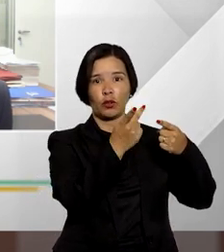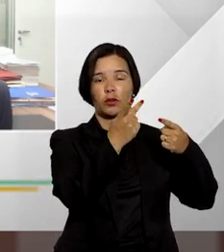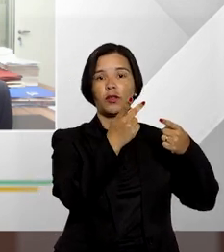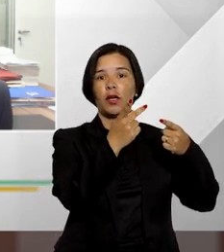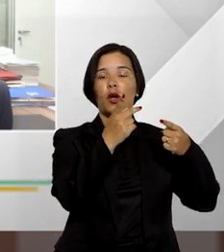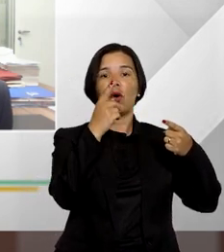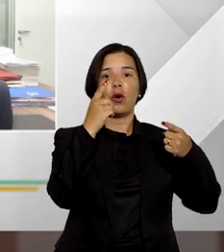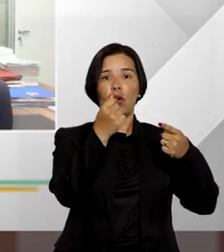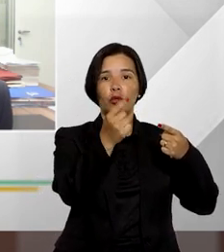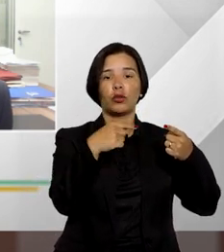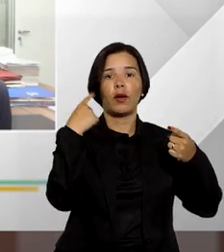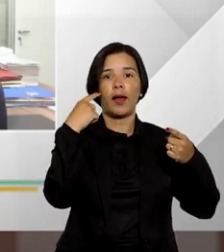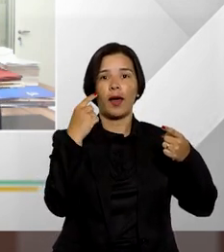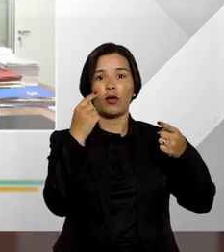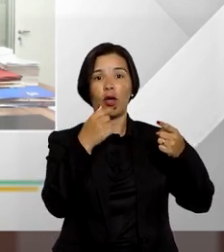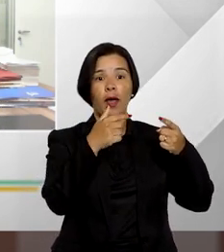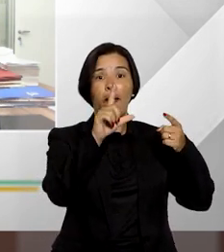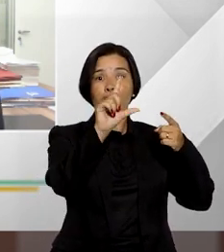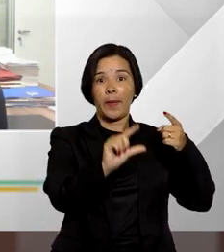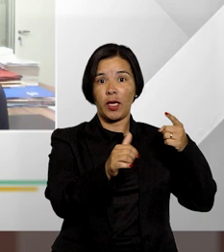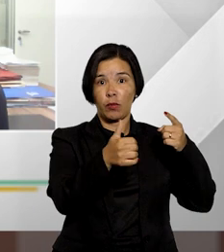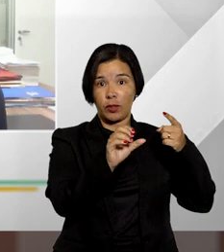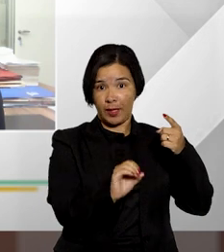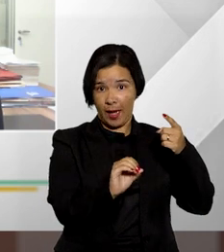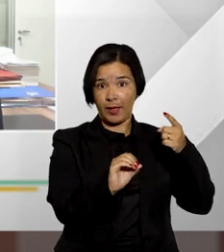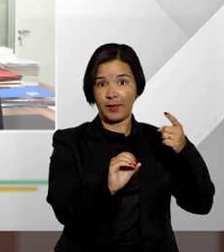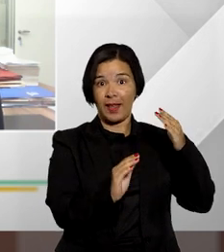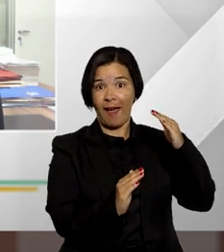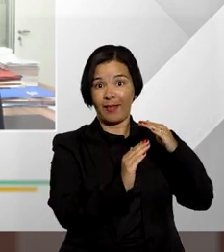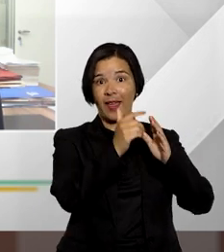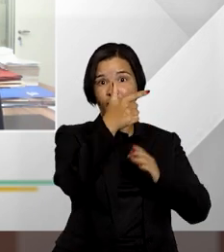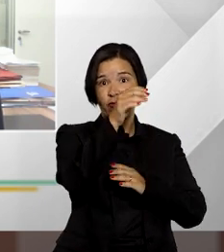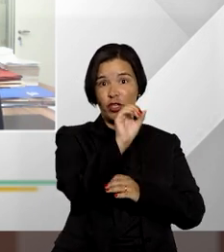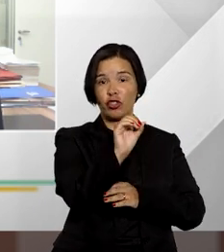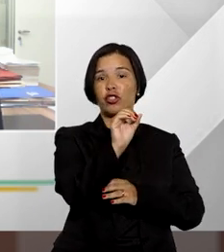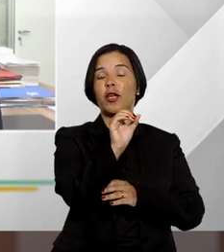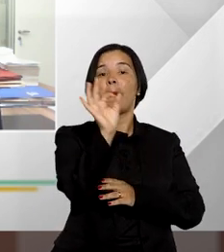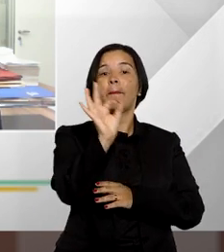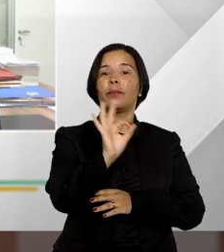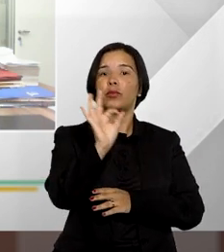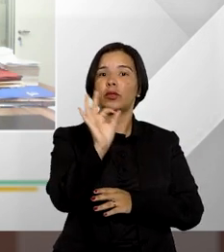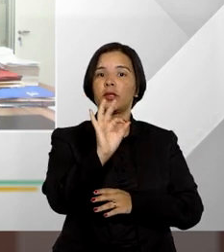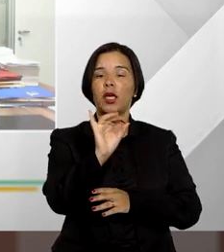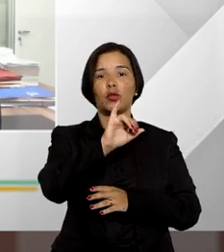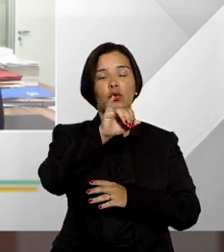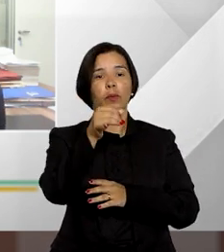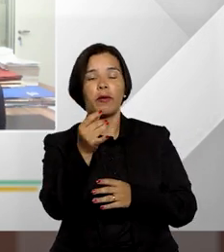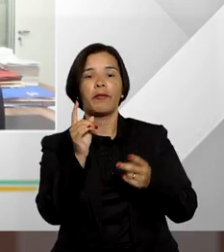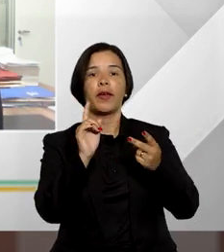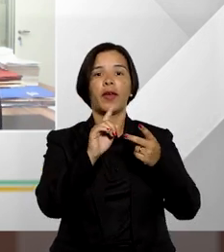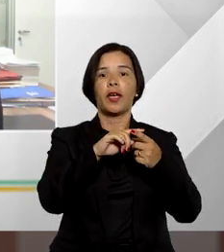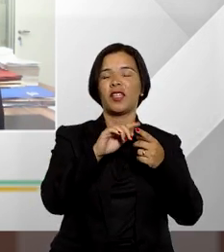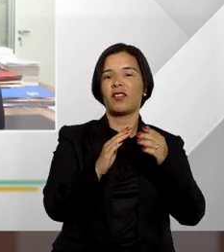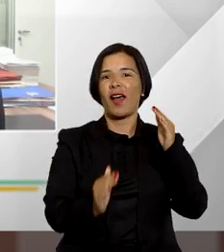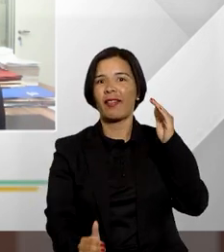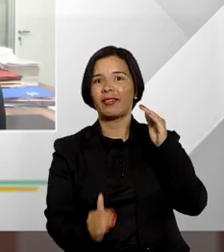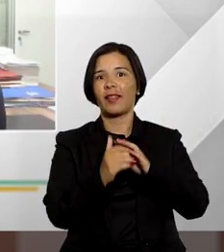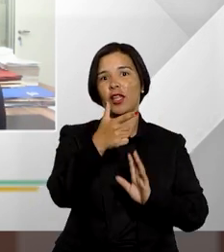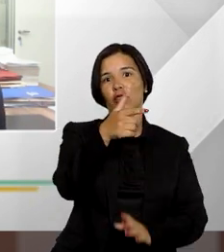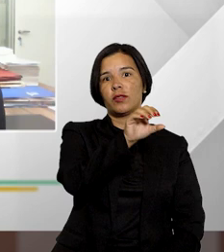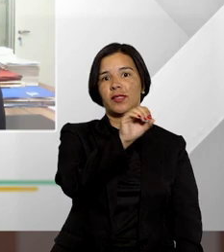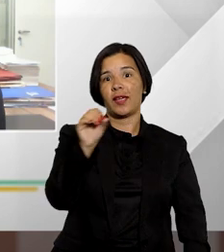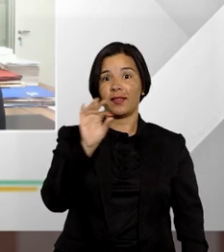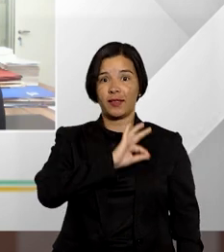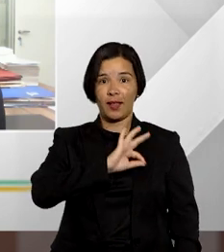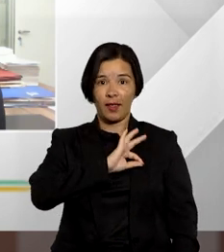no mínimo de 10 e no máximo de 20% sobre o valor da condenação ou do proveito econômico obtido até 200 salários